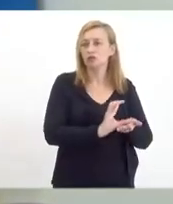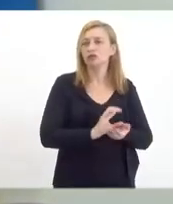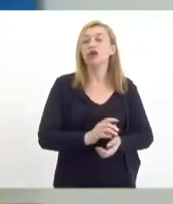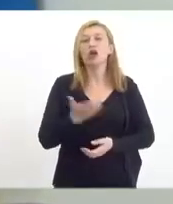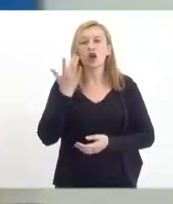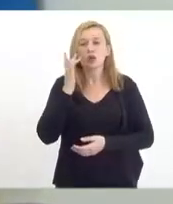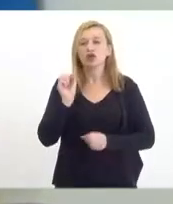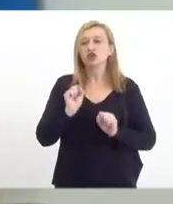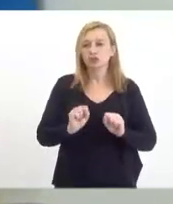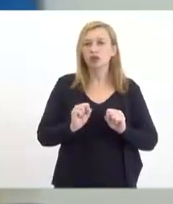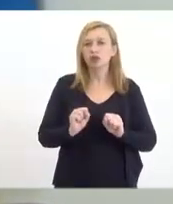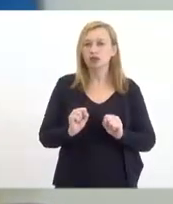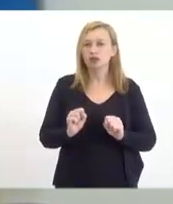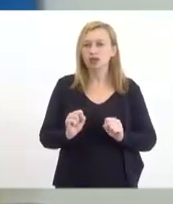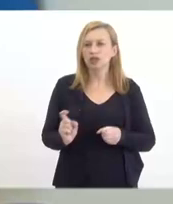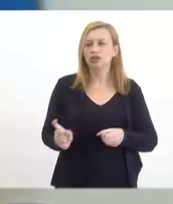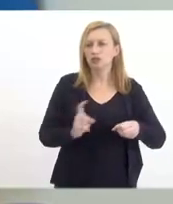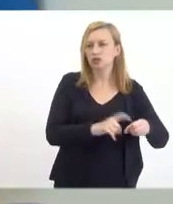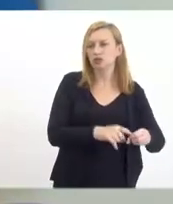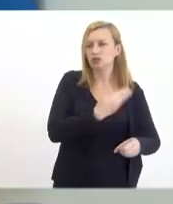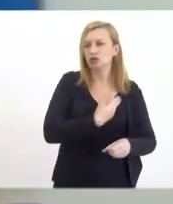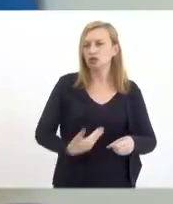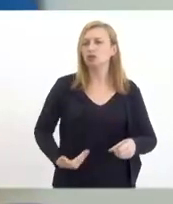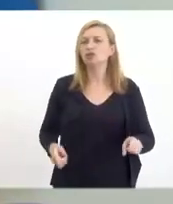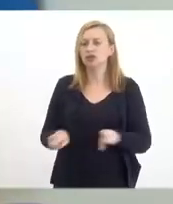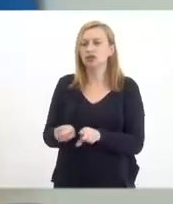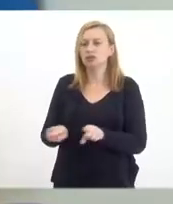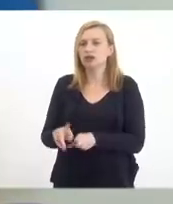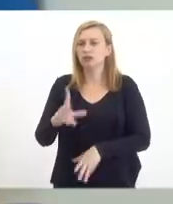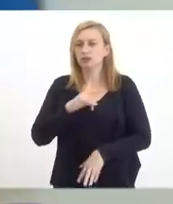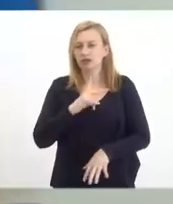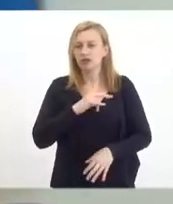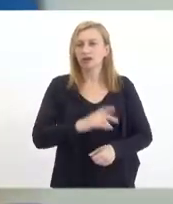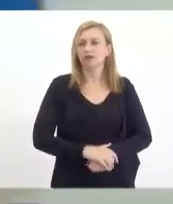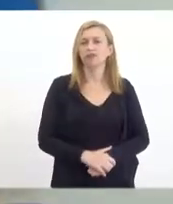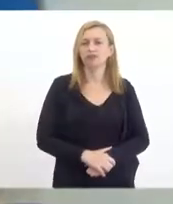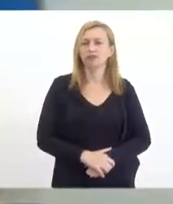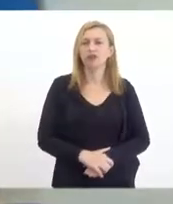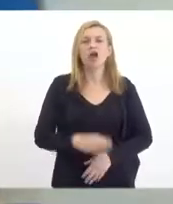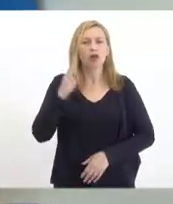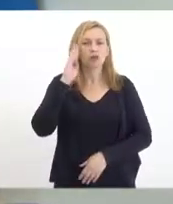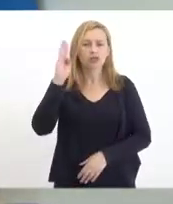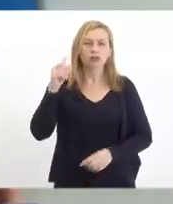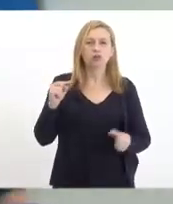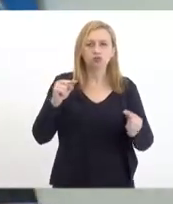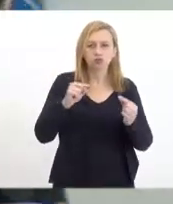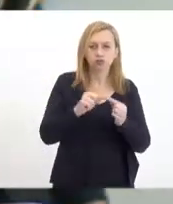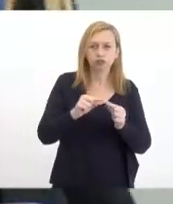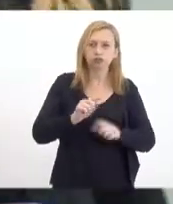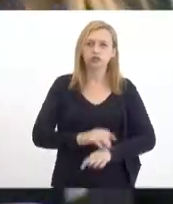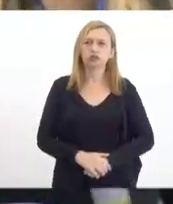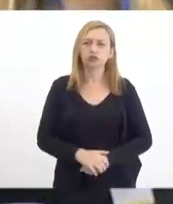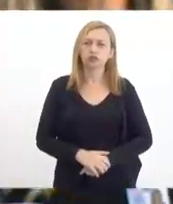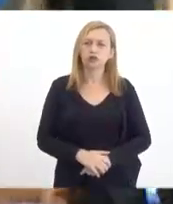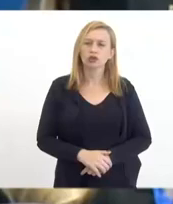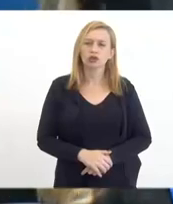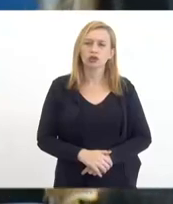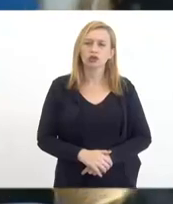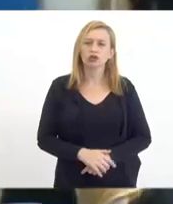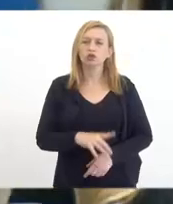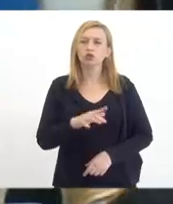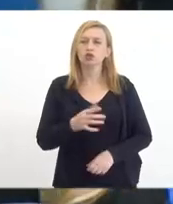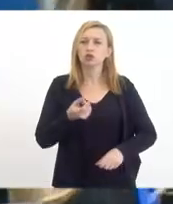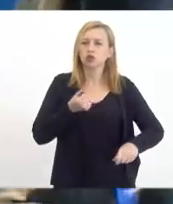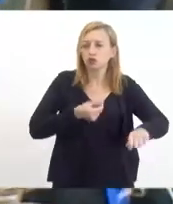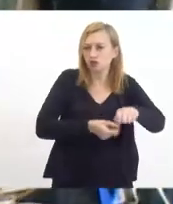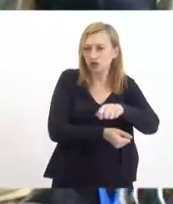esse consórcio público-privado. E aí, como o principal objetivo do fundo,